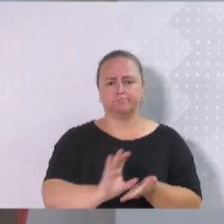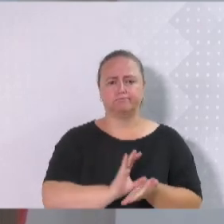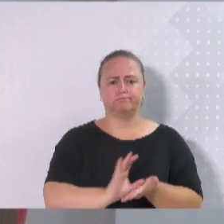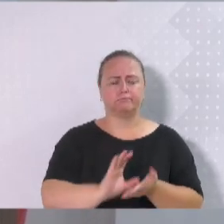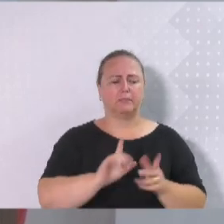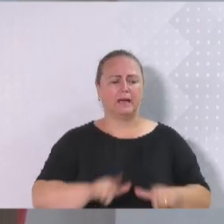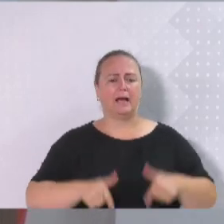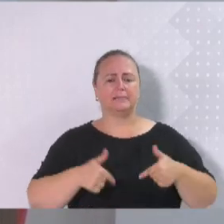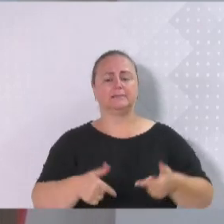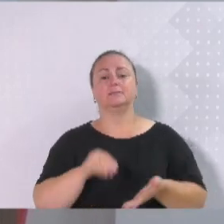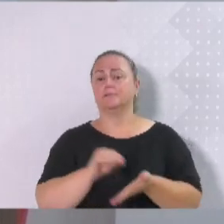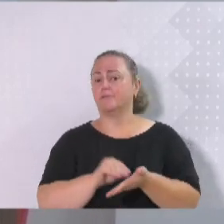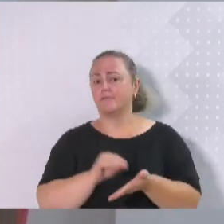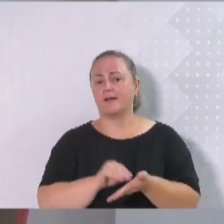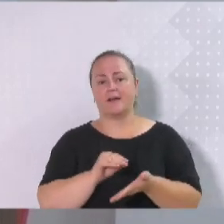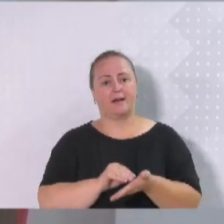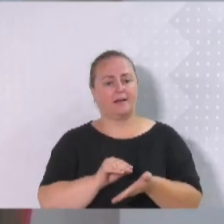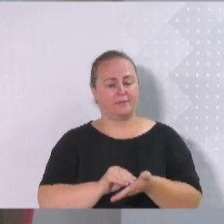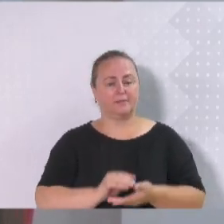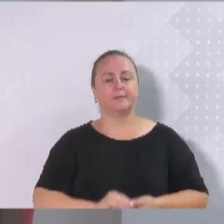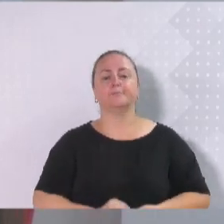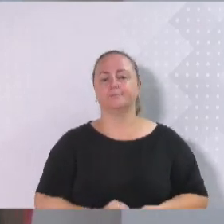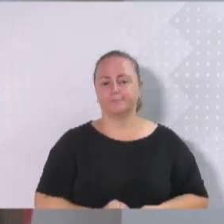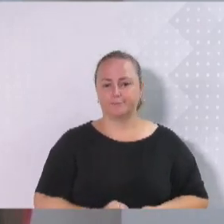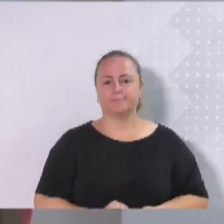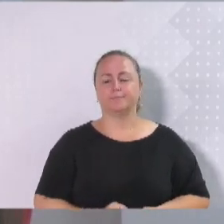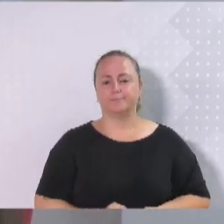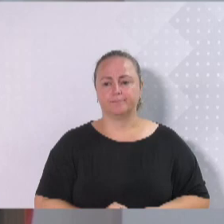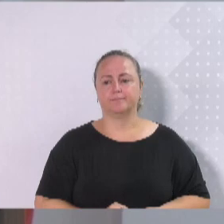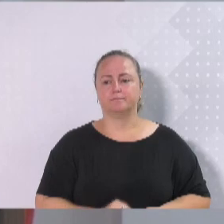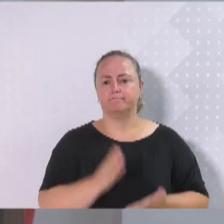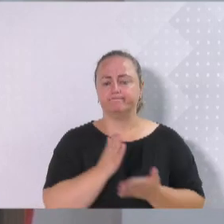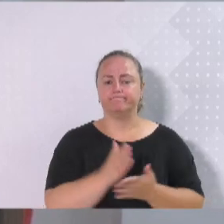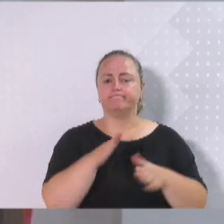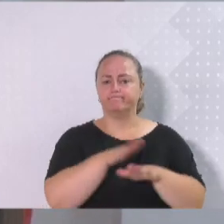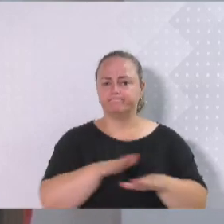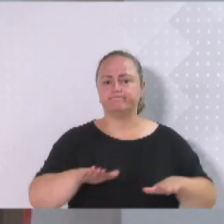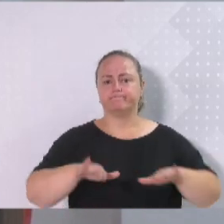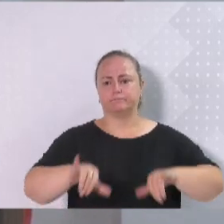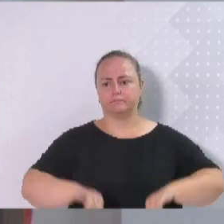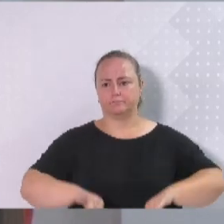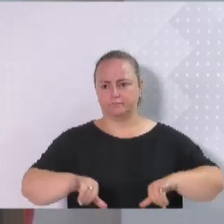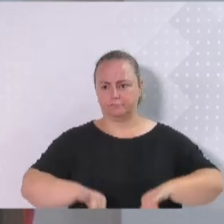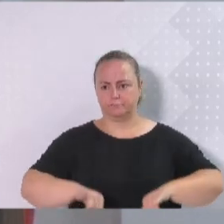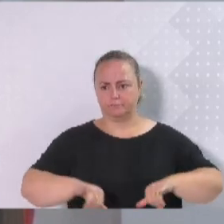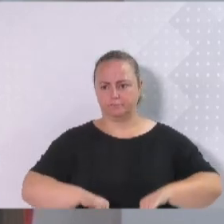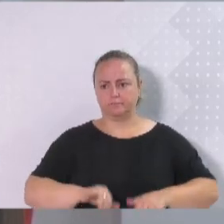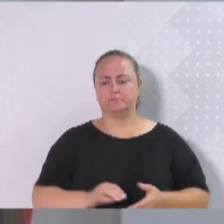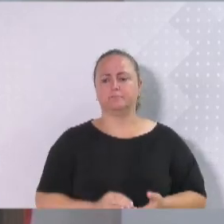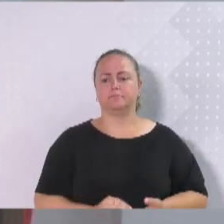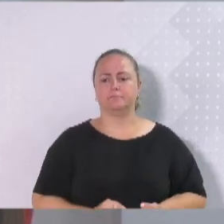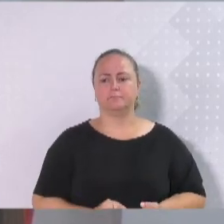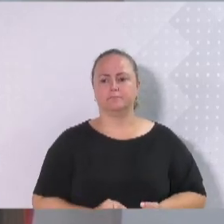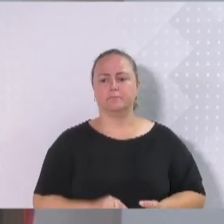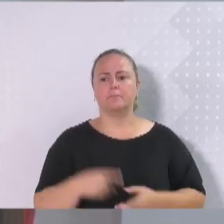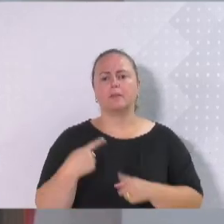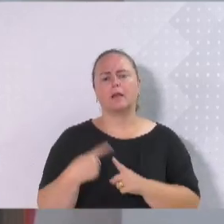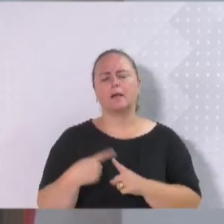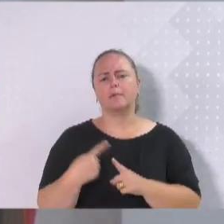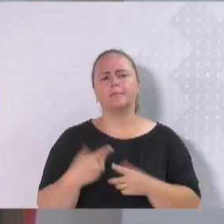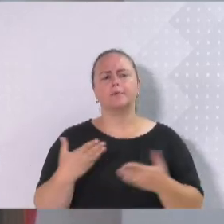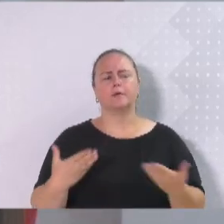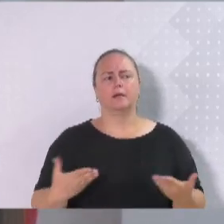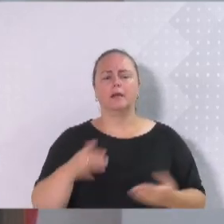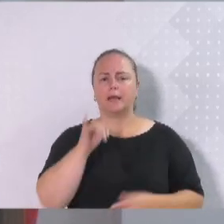romper com esse sofrimento. O que leva as famílias blumenauenses, no quinto maior IDH do